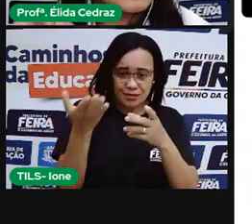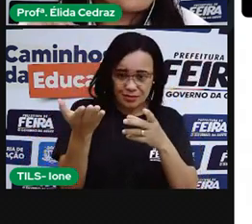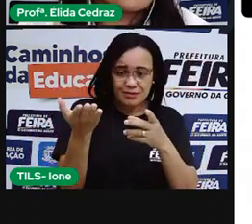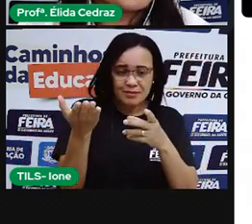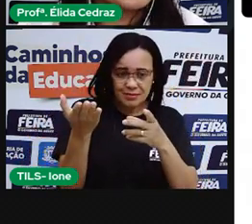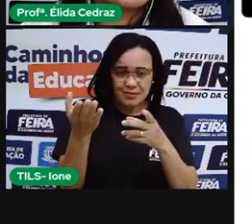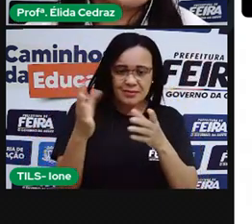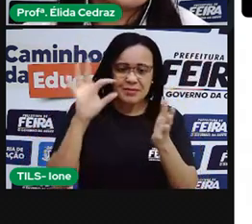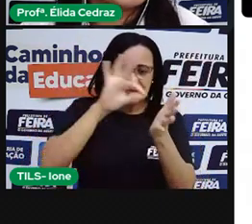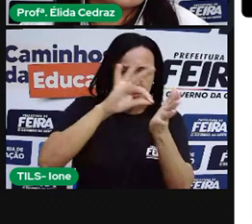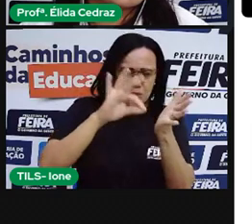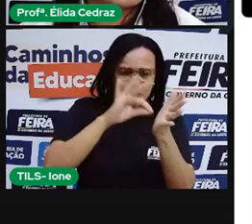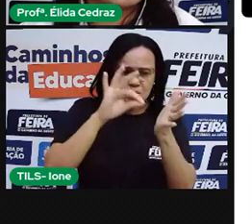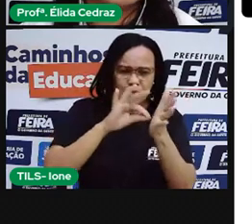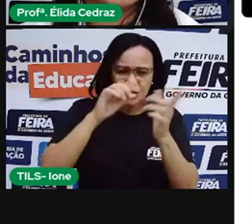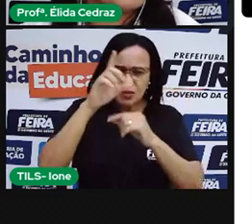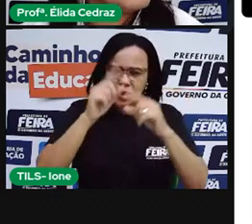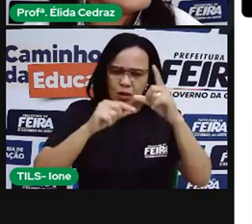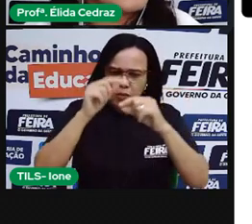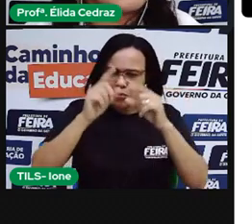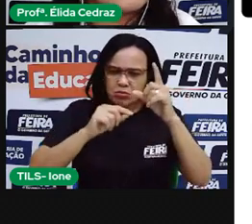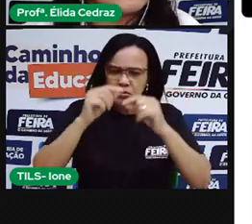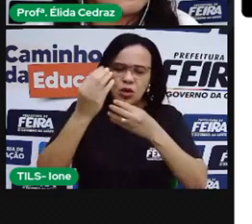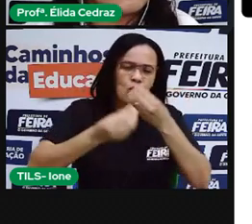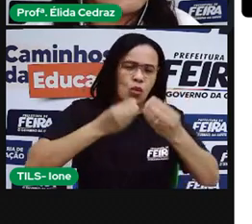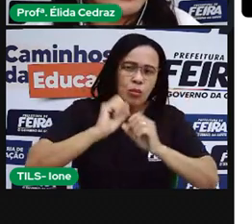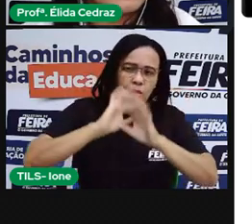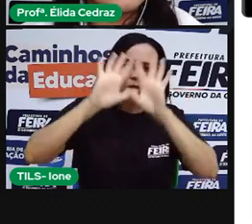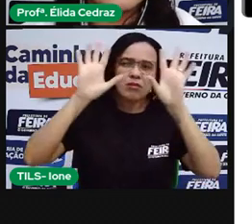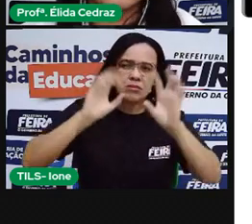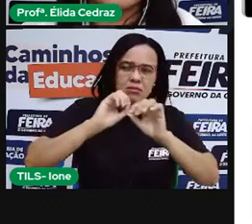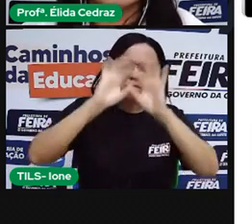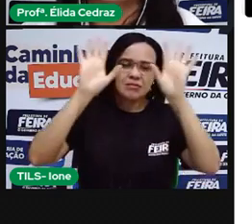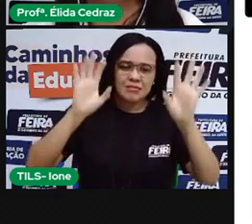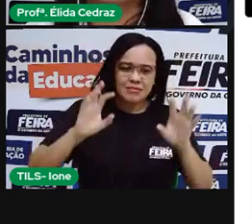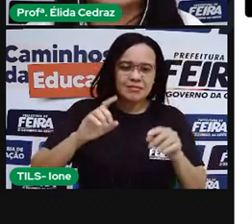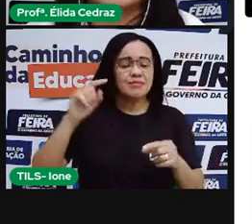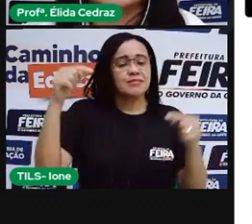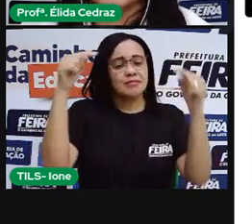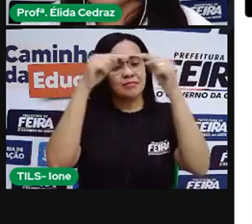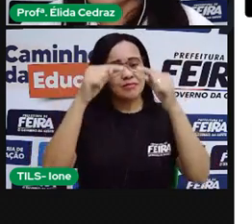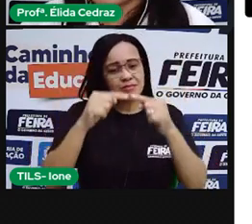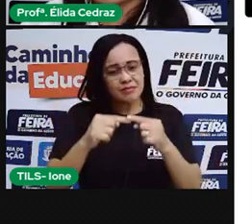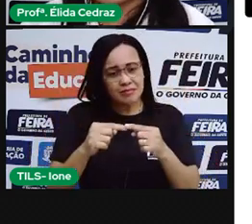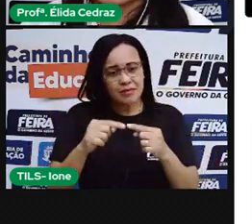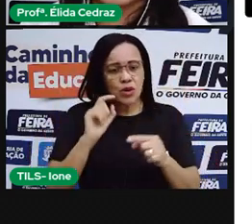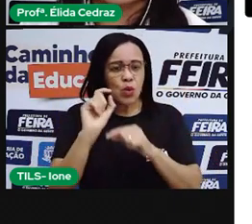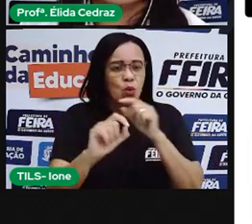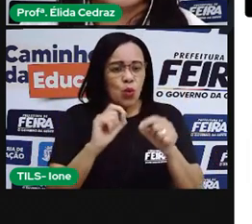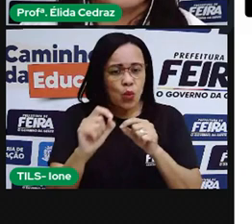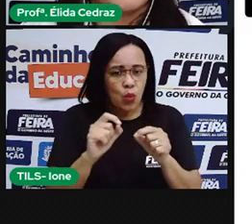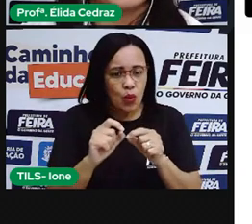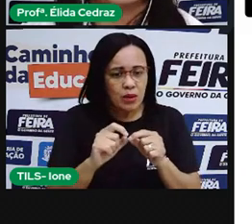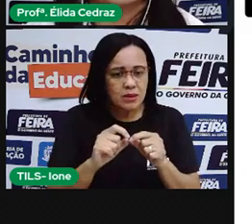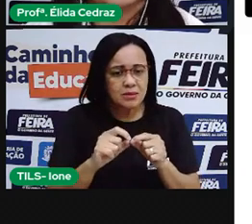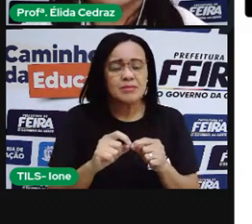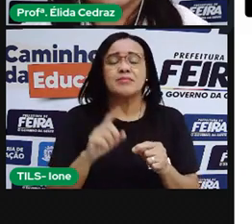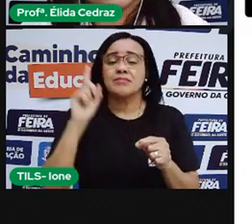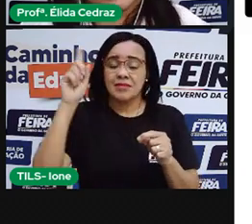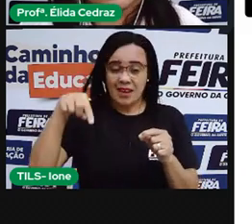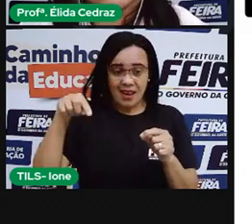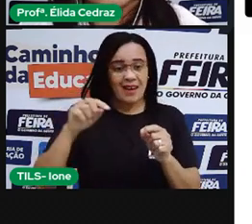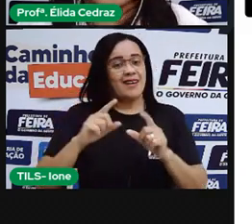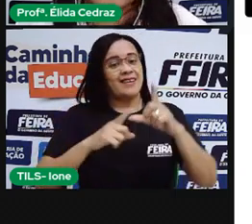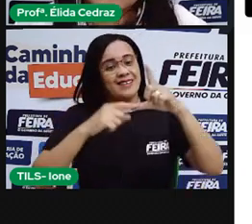Esses pontinhos brilhantes, o que eles são? Eles são o quê? Eles são as